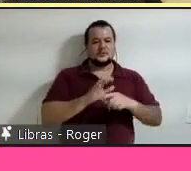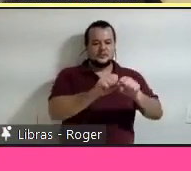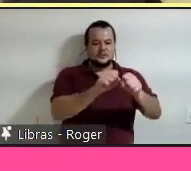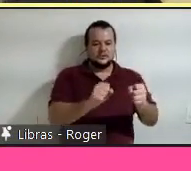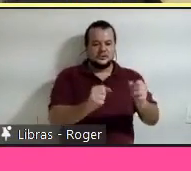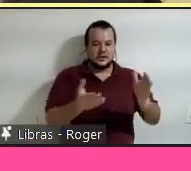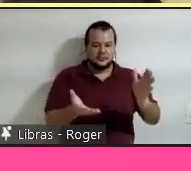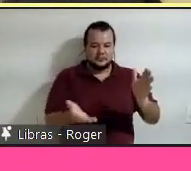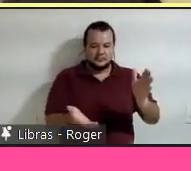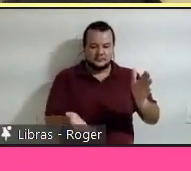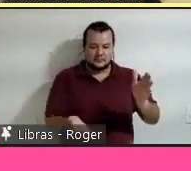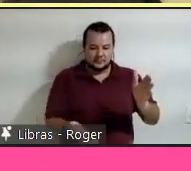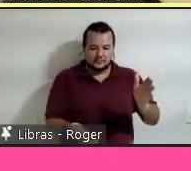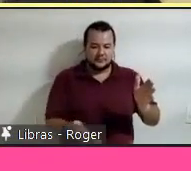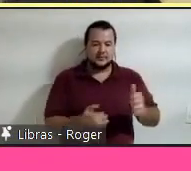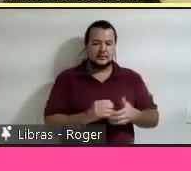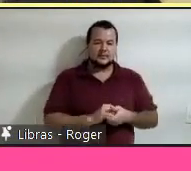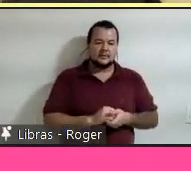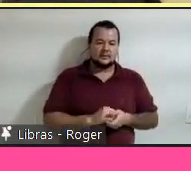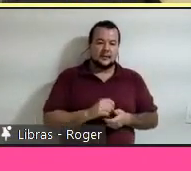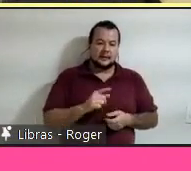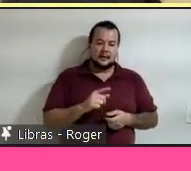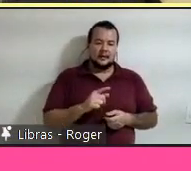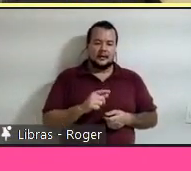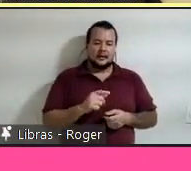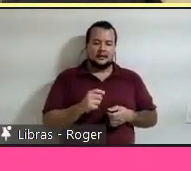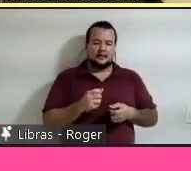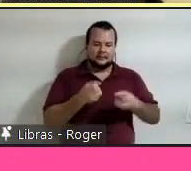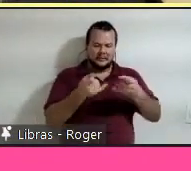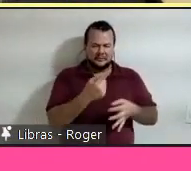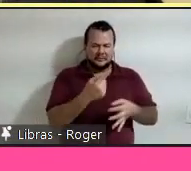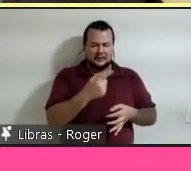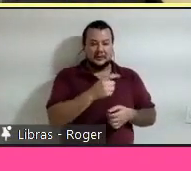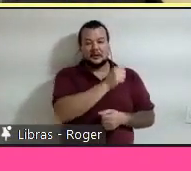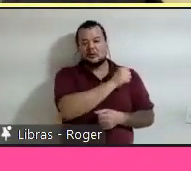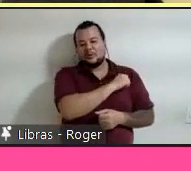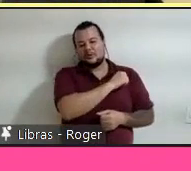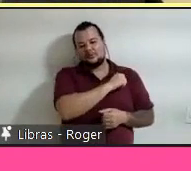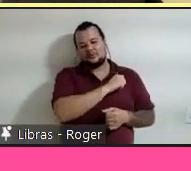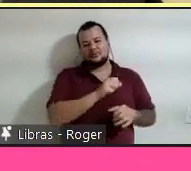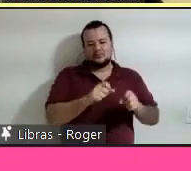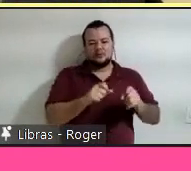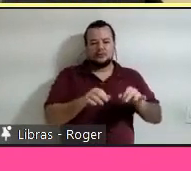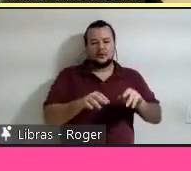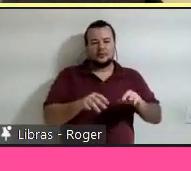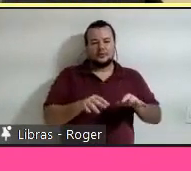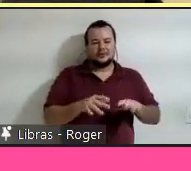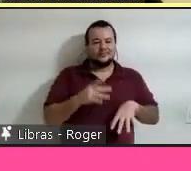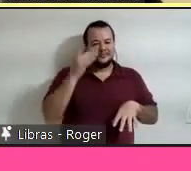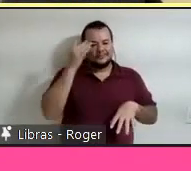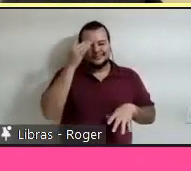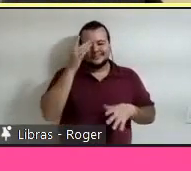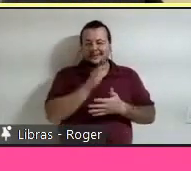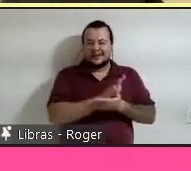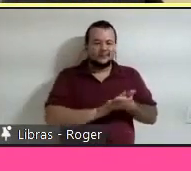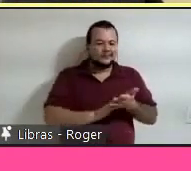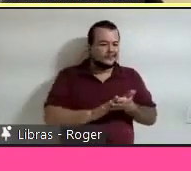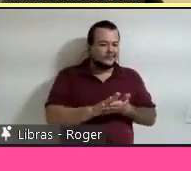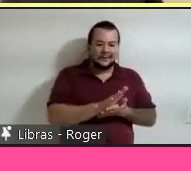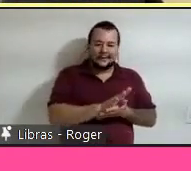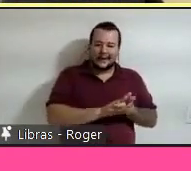olha só que graça, esse é um aluno da computação que não sabe nada de ACV, só não consegui